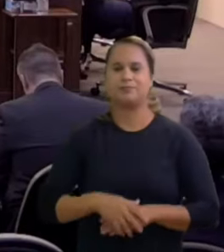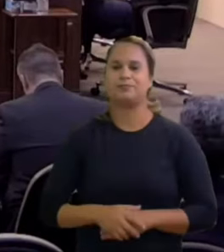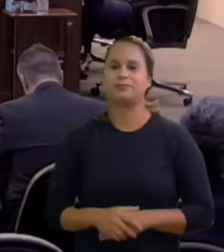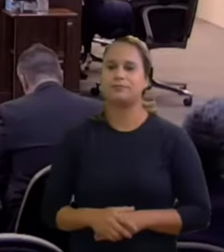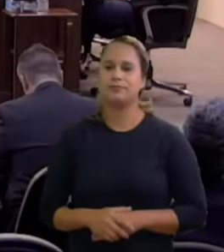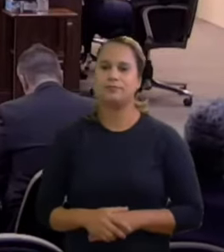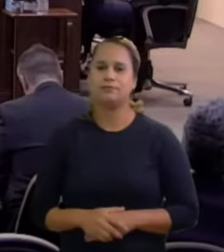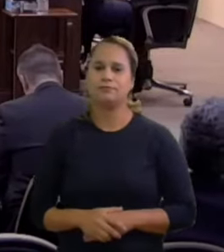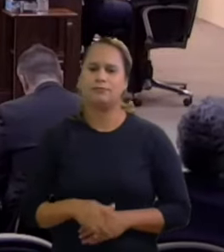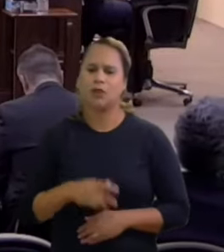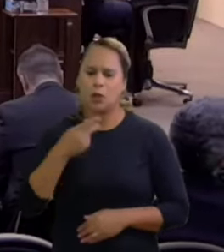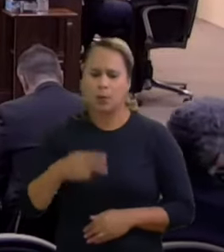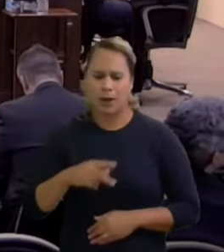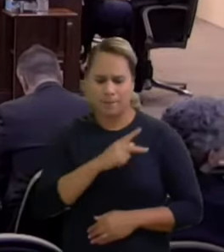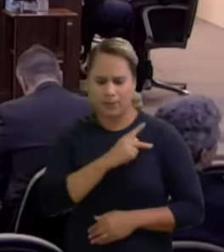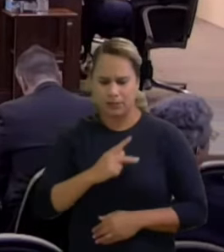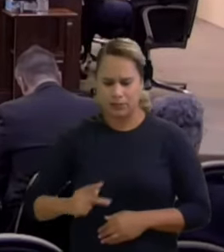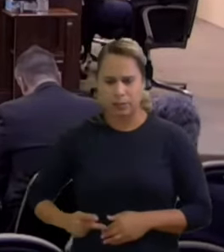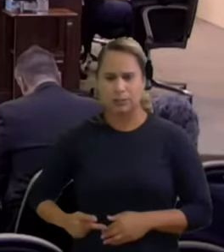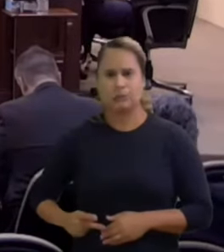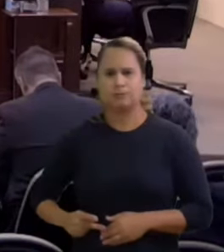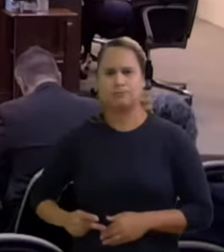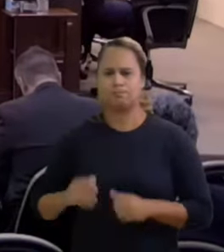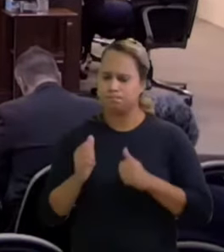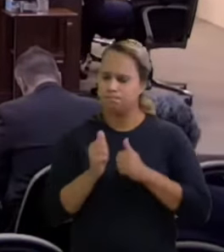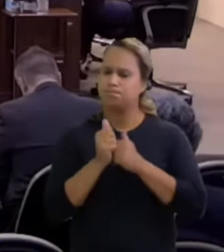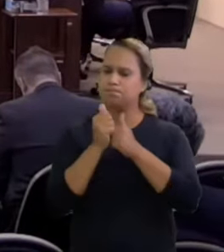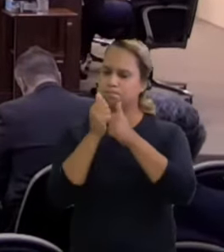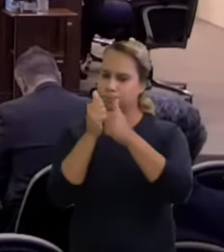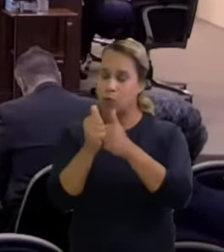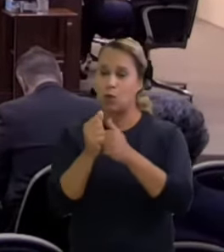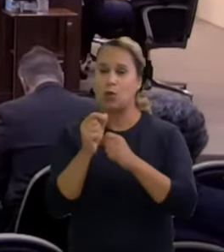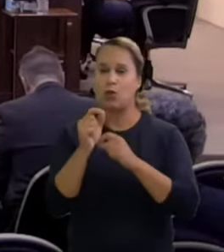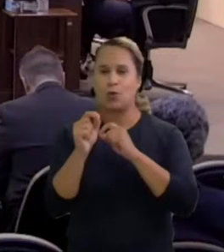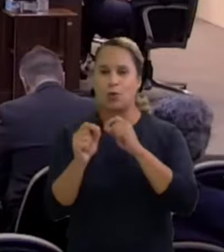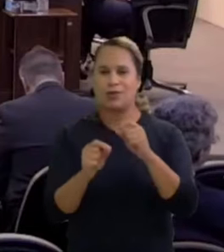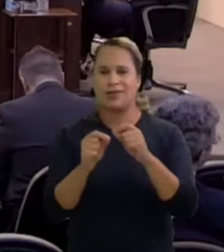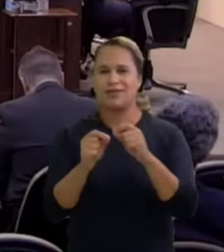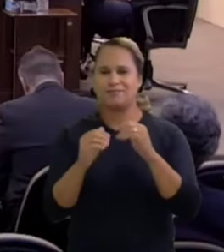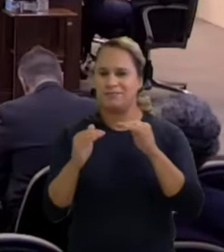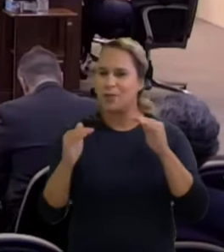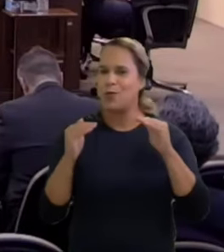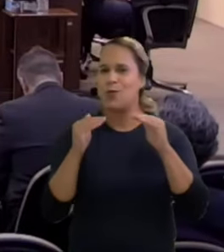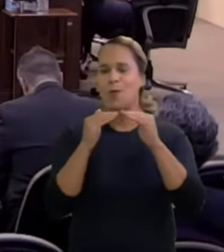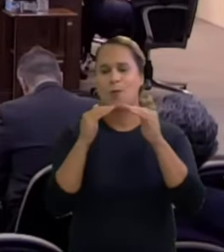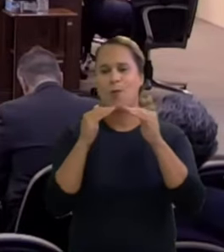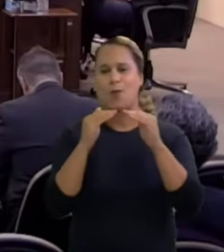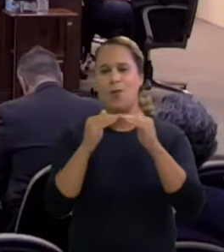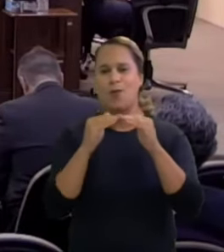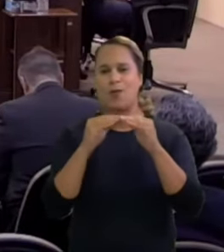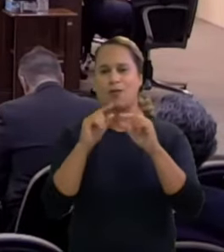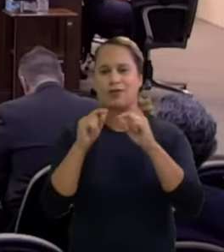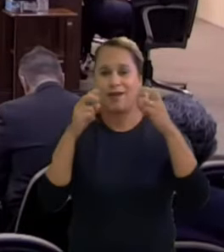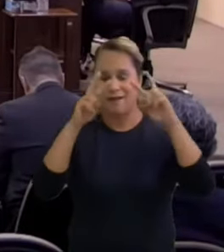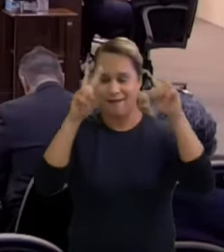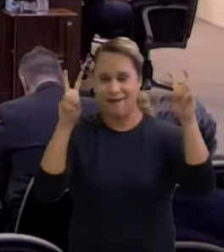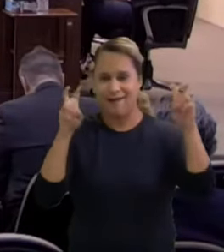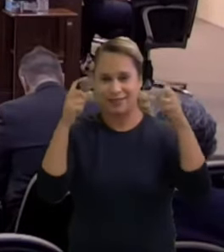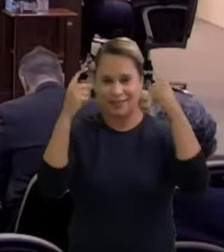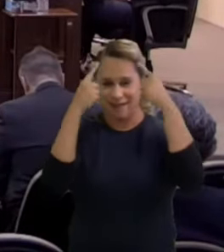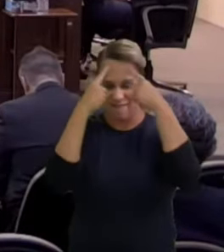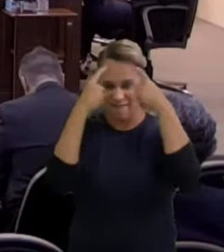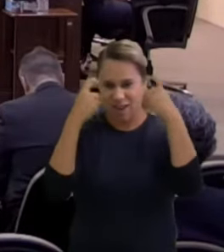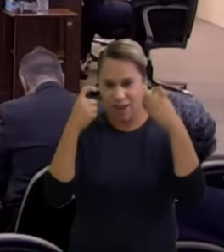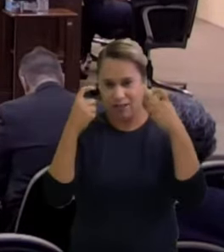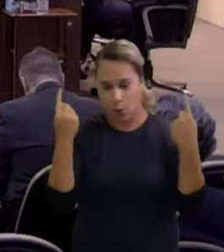as considerações de vossa silência da violência contra a mulher violência de gênero o tribunal regional eleitoral